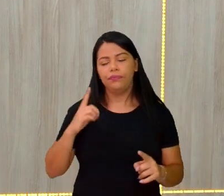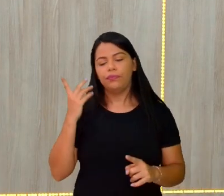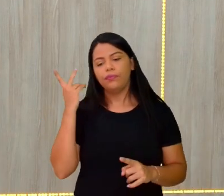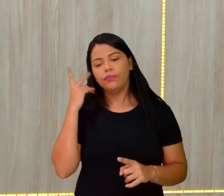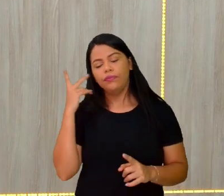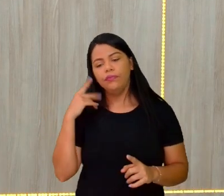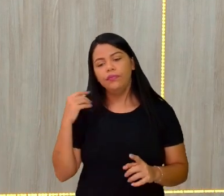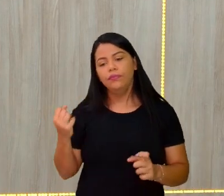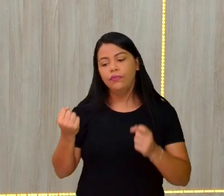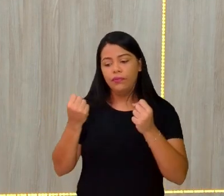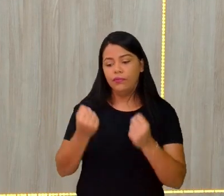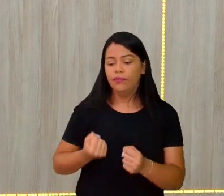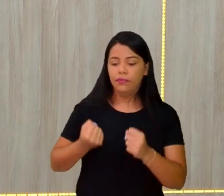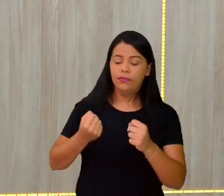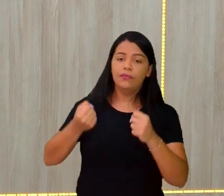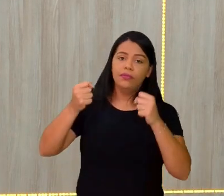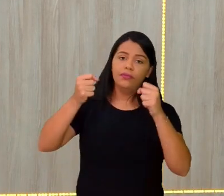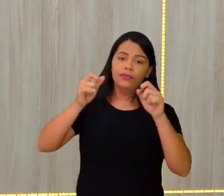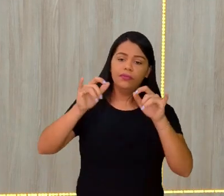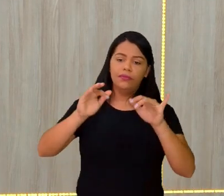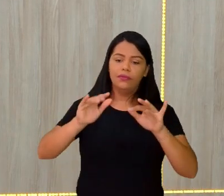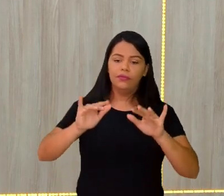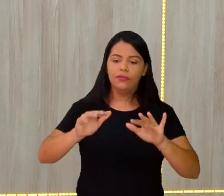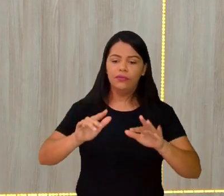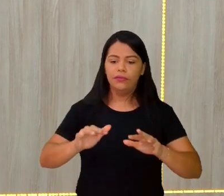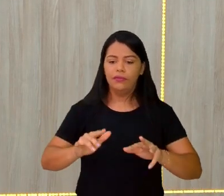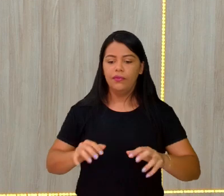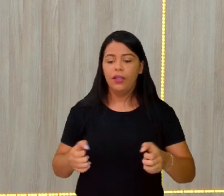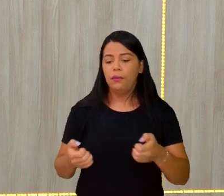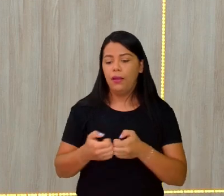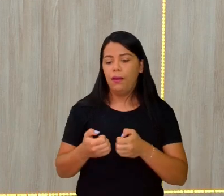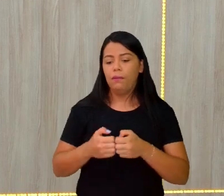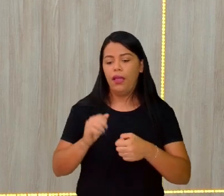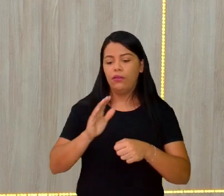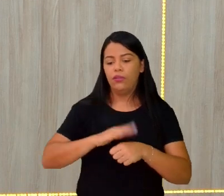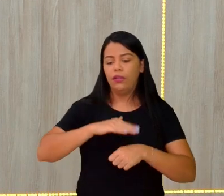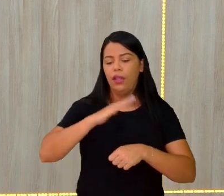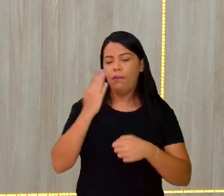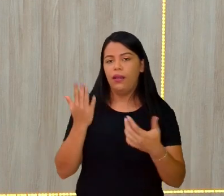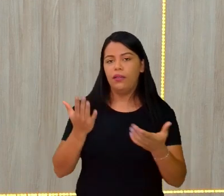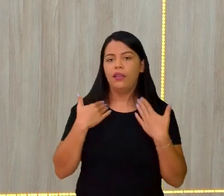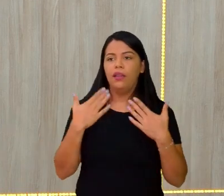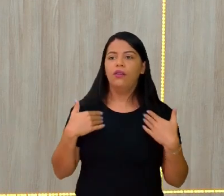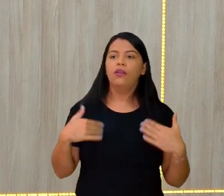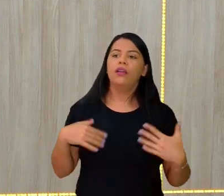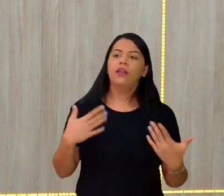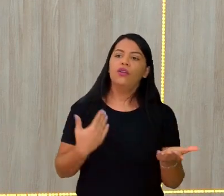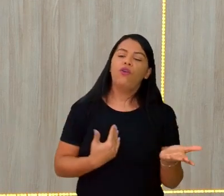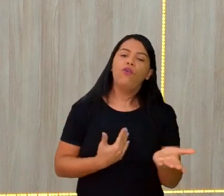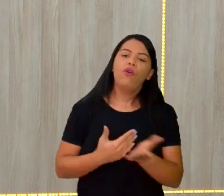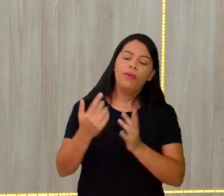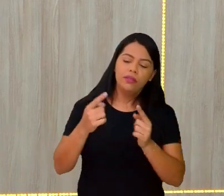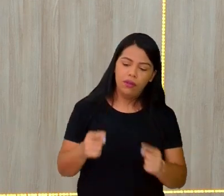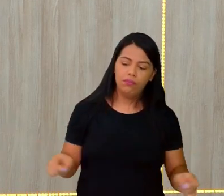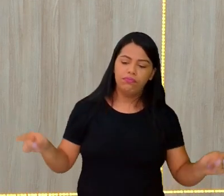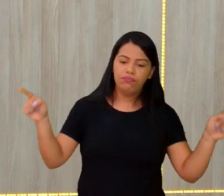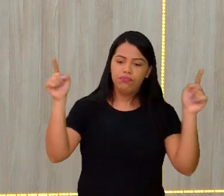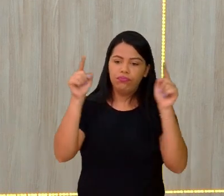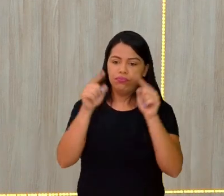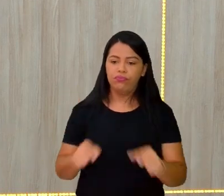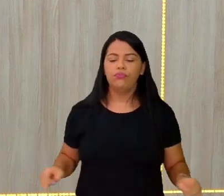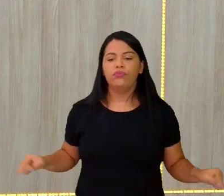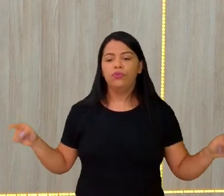para o lugar do que está mais quente. Aí começa todo esse ciclo que a gente chama de